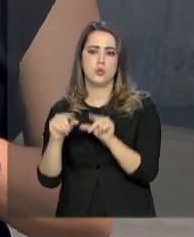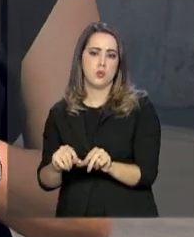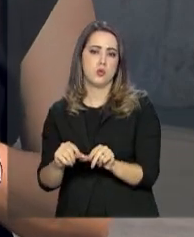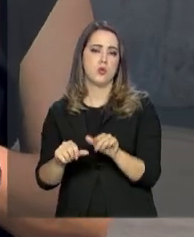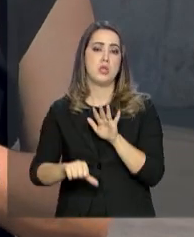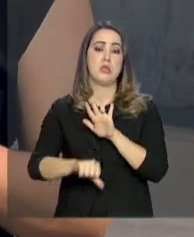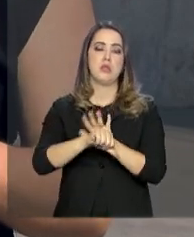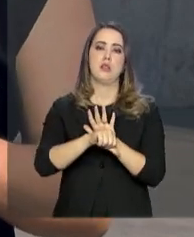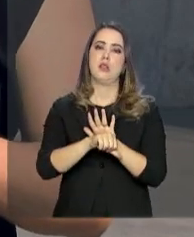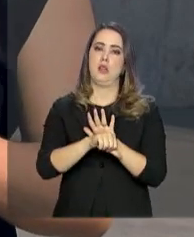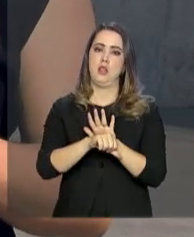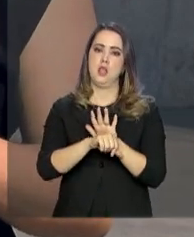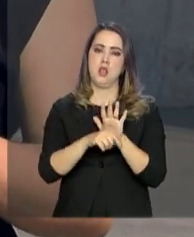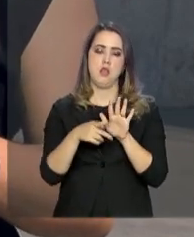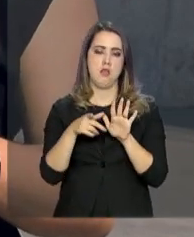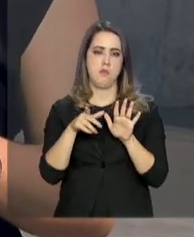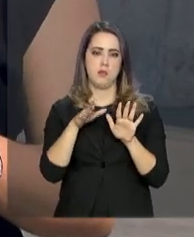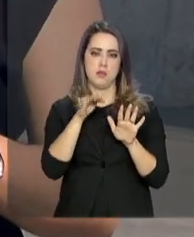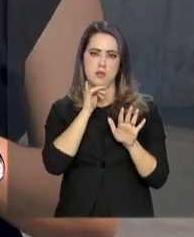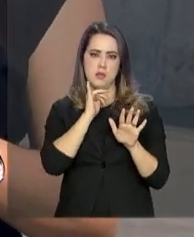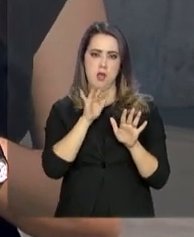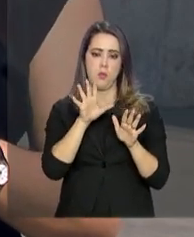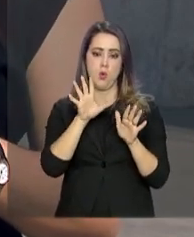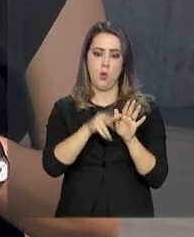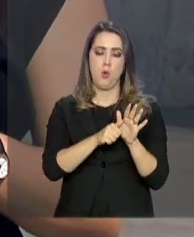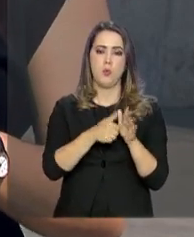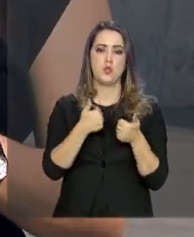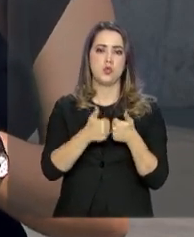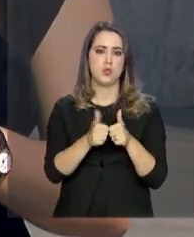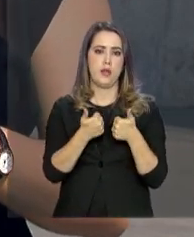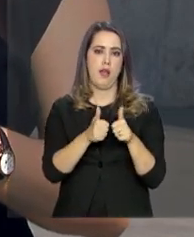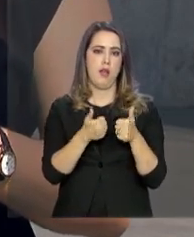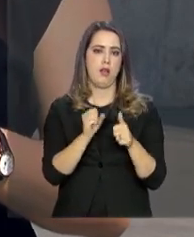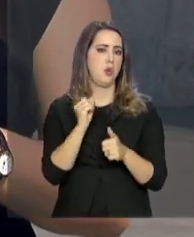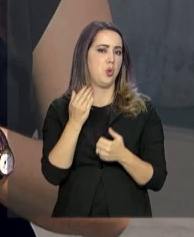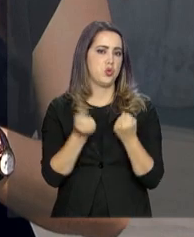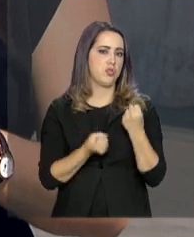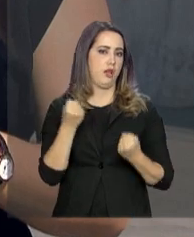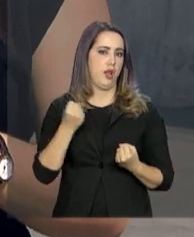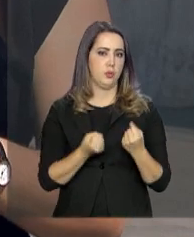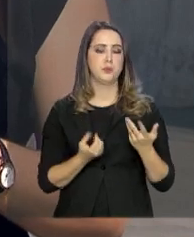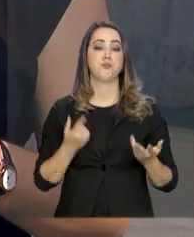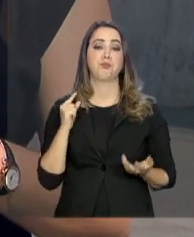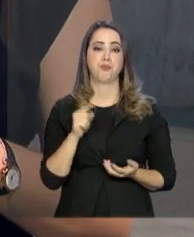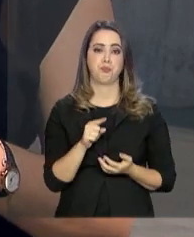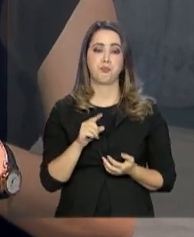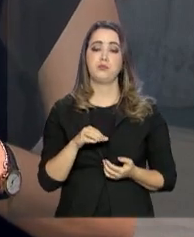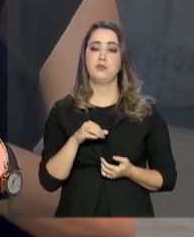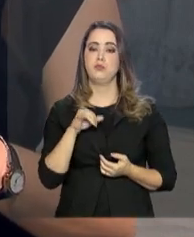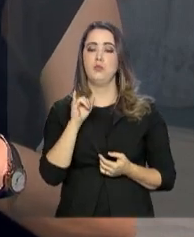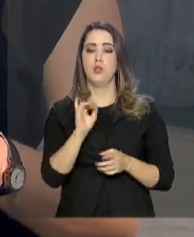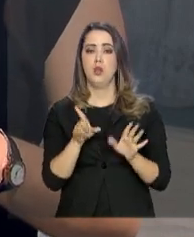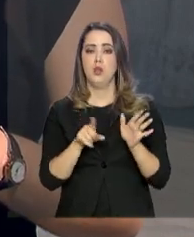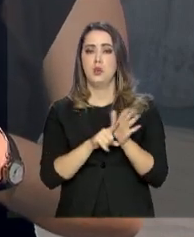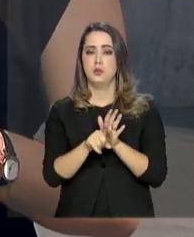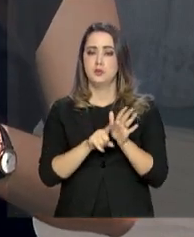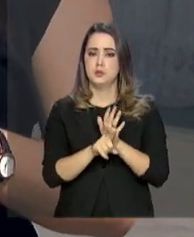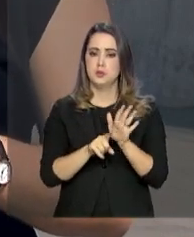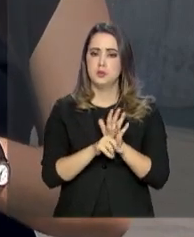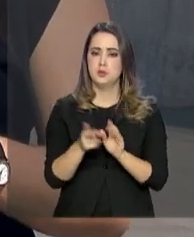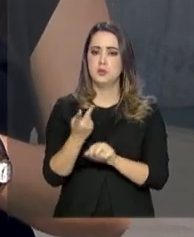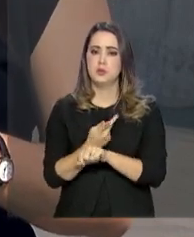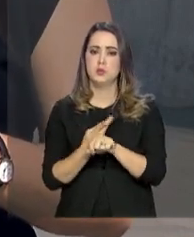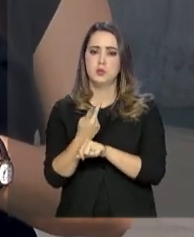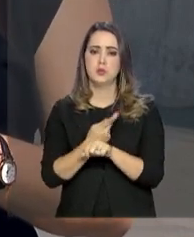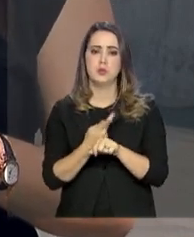contra o patrimônio, como roubo de cargas e de veículos. O Instituto de Segurança Pública, que tem monitorado a situação, busca